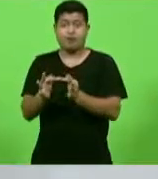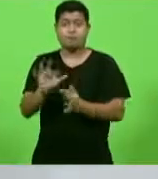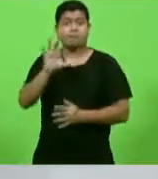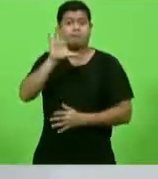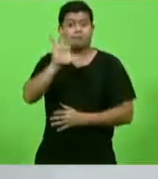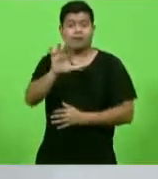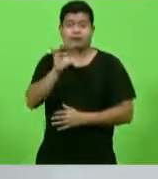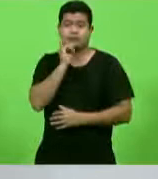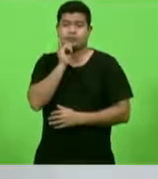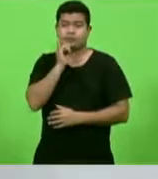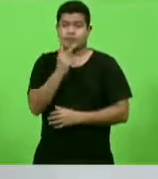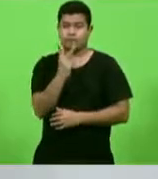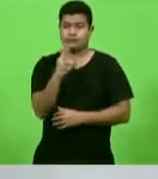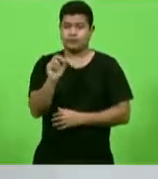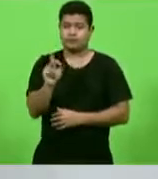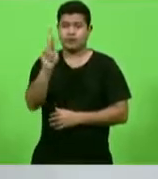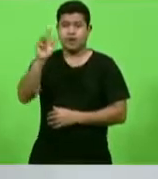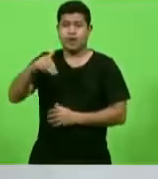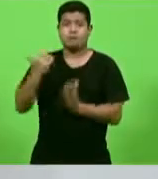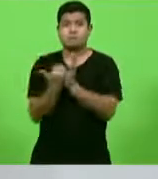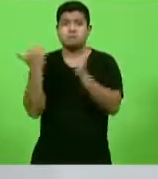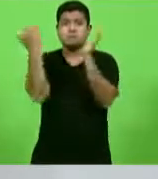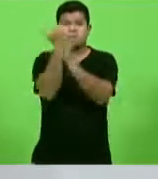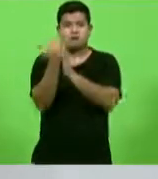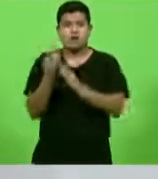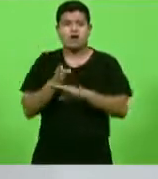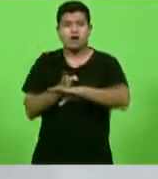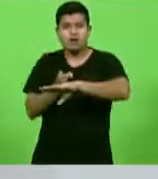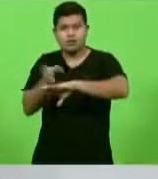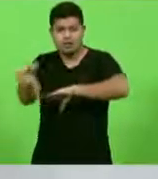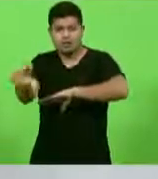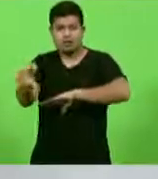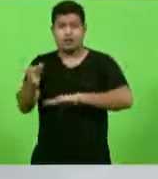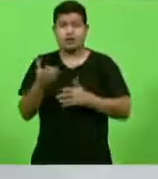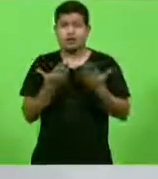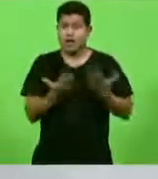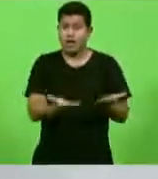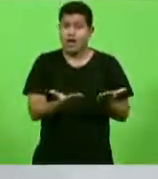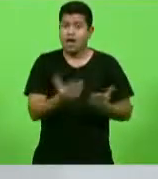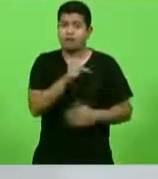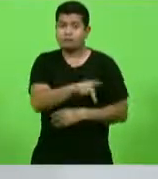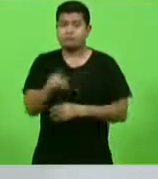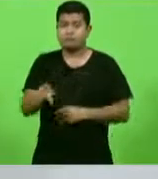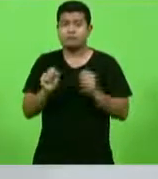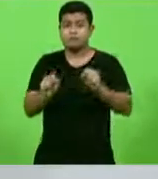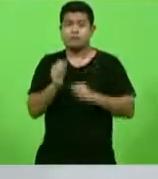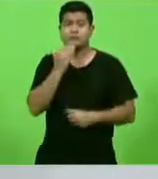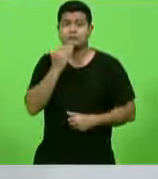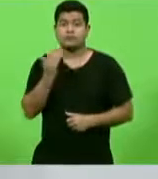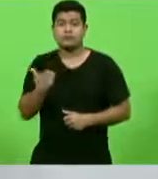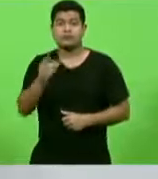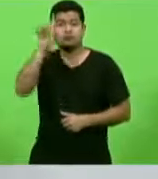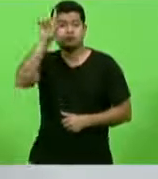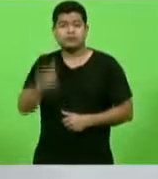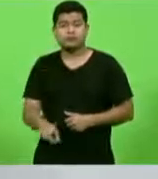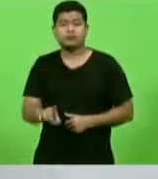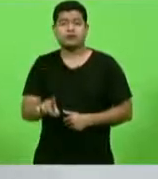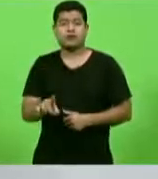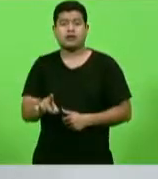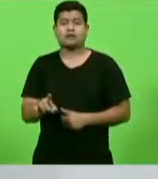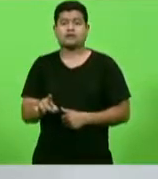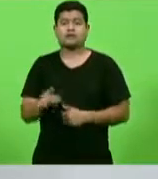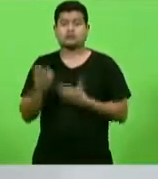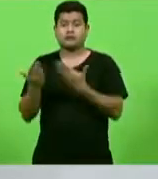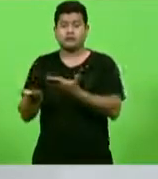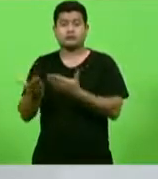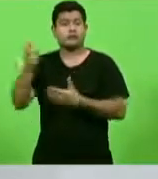superior a 20 quilômetros, os professores poderão requerer o direito de ser colocado em atribuição